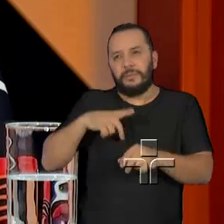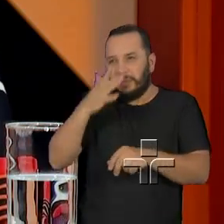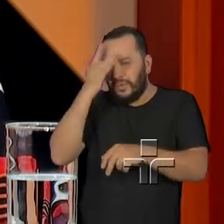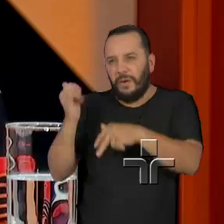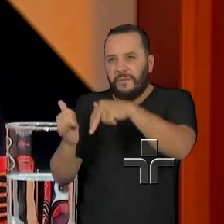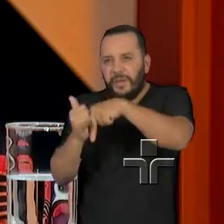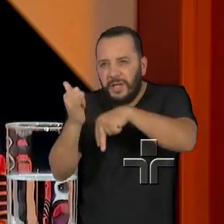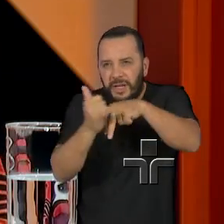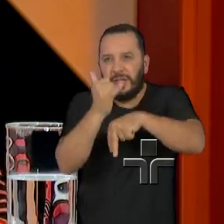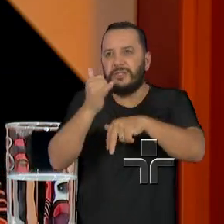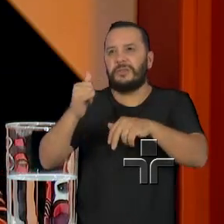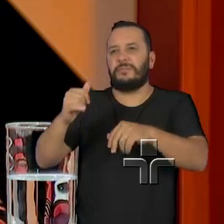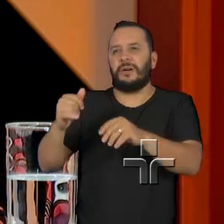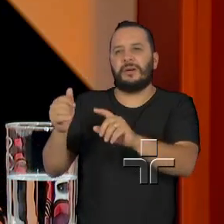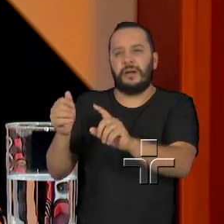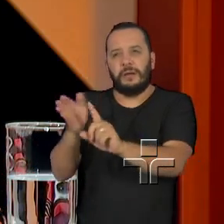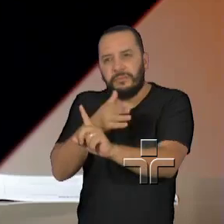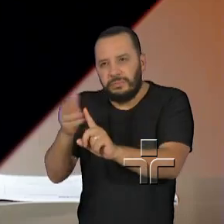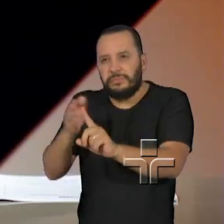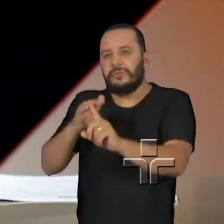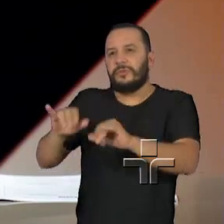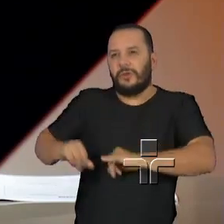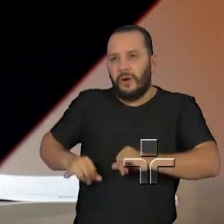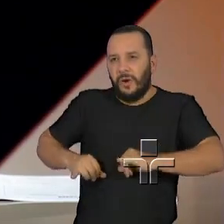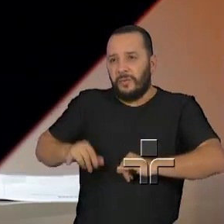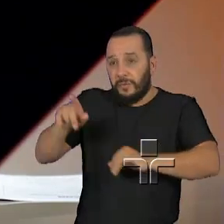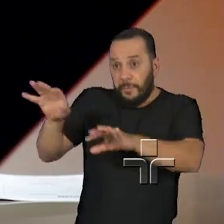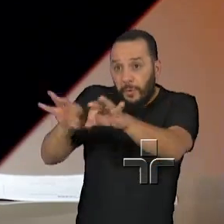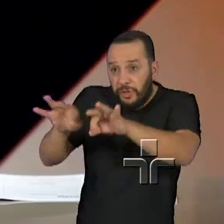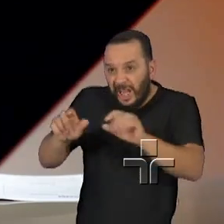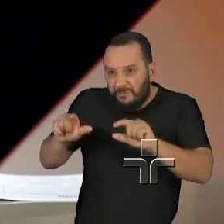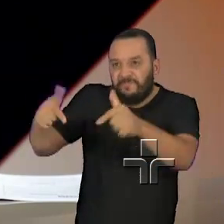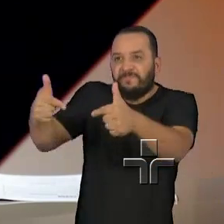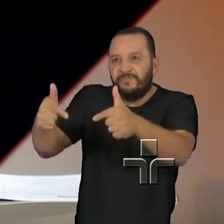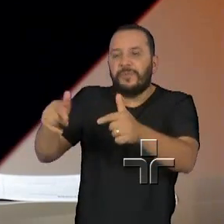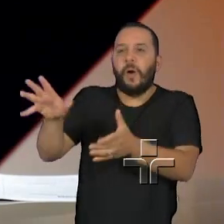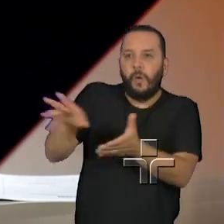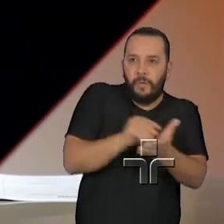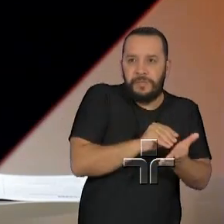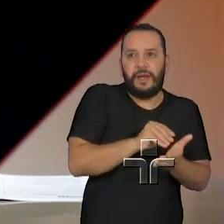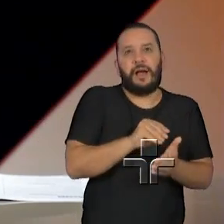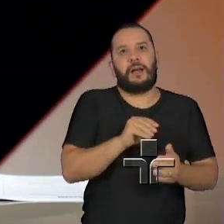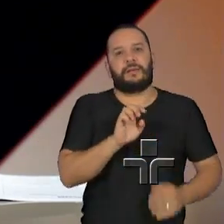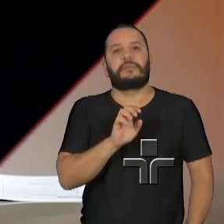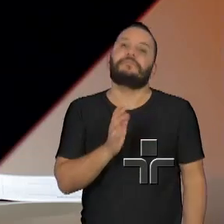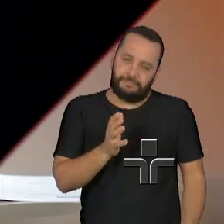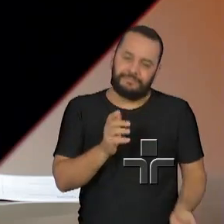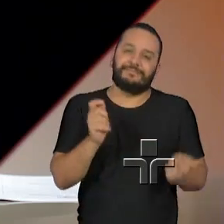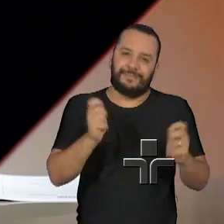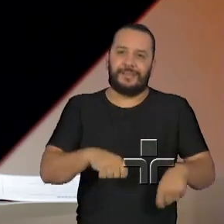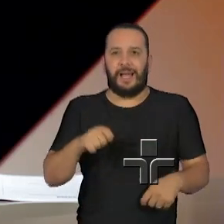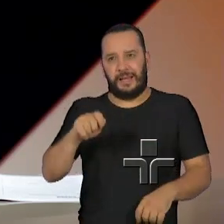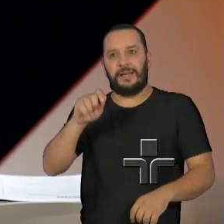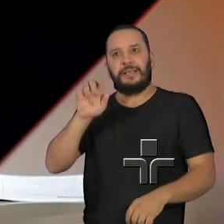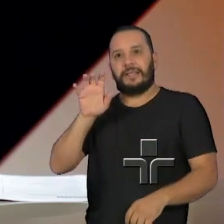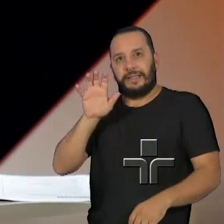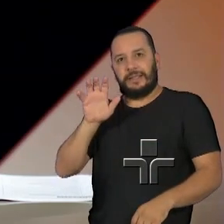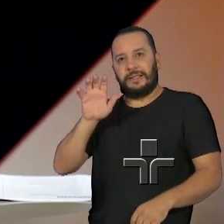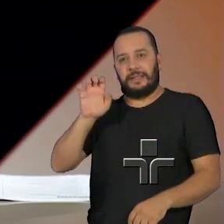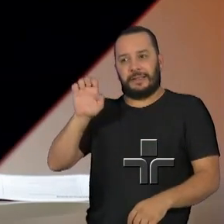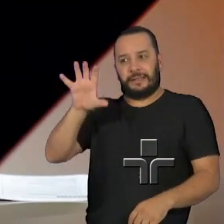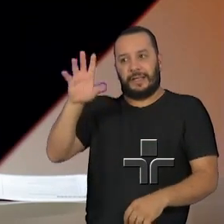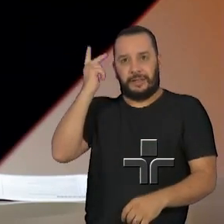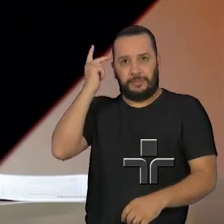muito no dia a dia das promotorias. Para a gente poder integrar todas as políticas, o Estado todo e as promotorias,